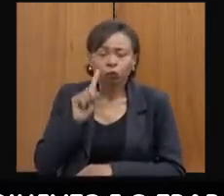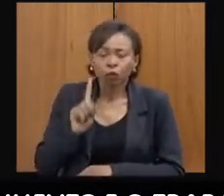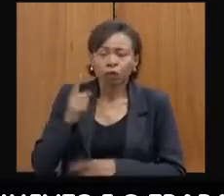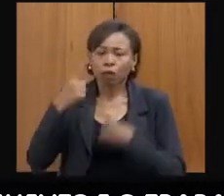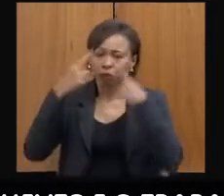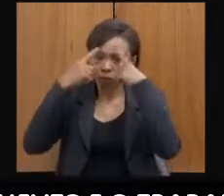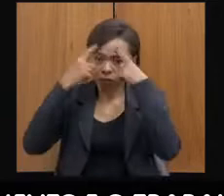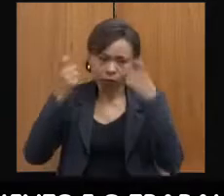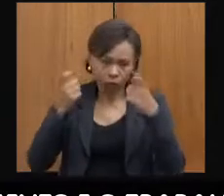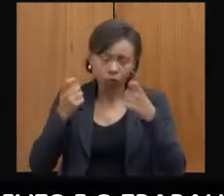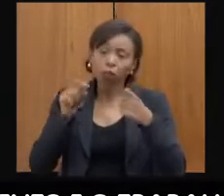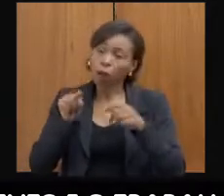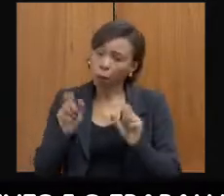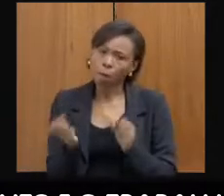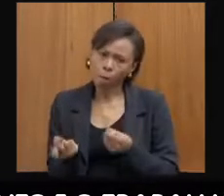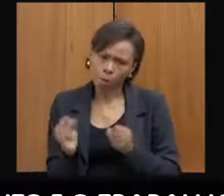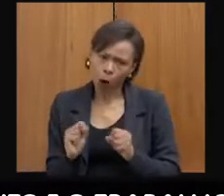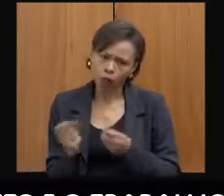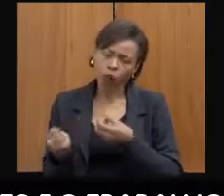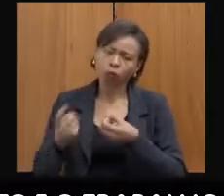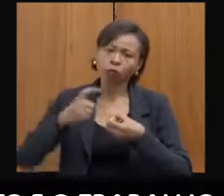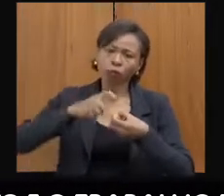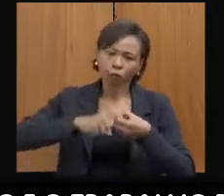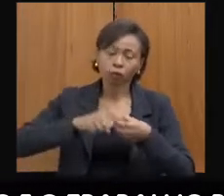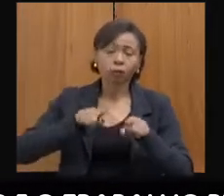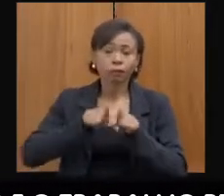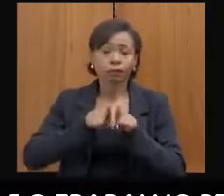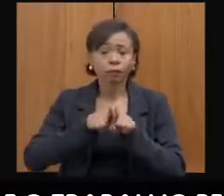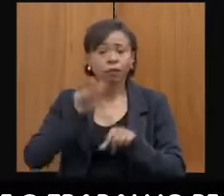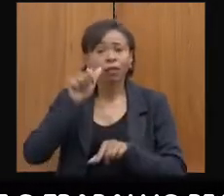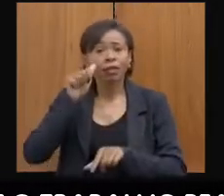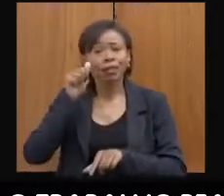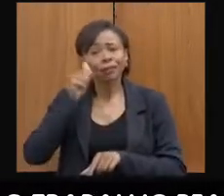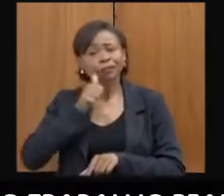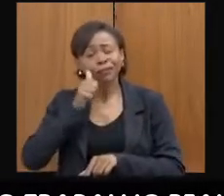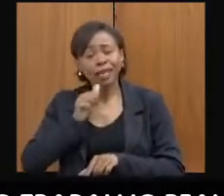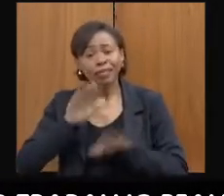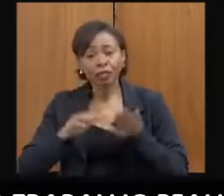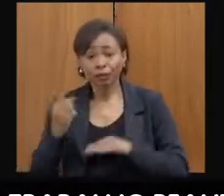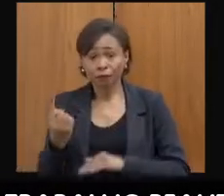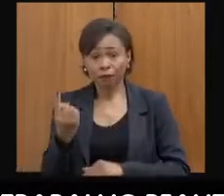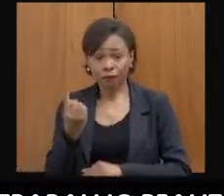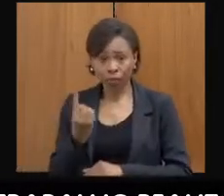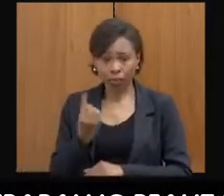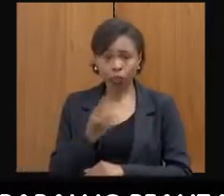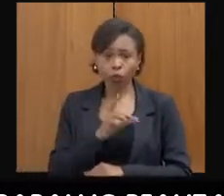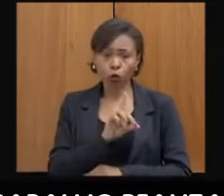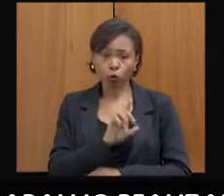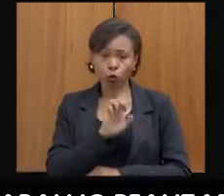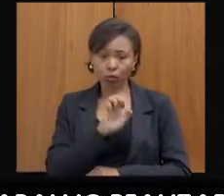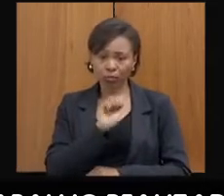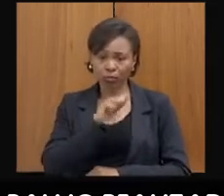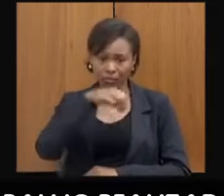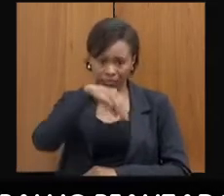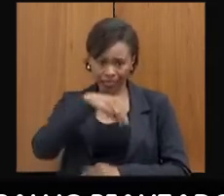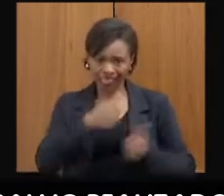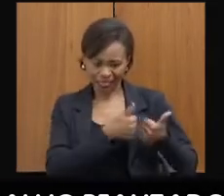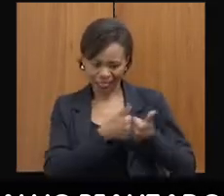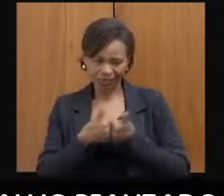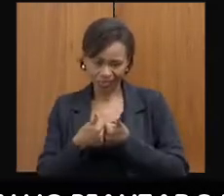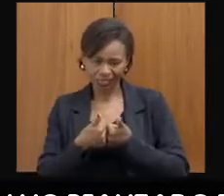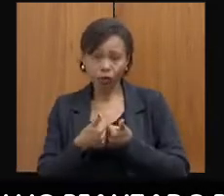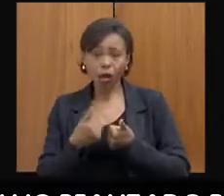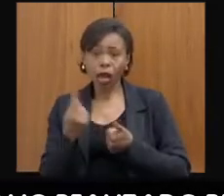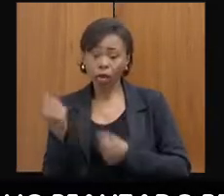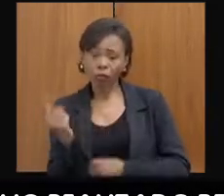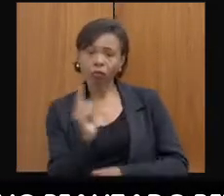não. E muitas mulheres também chegam no atendimento, na DEAN, que é do nosso lado, né, no mesmo prédio, e não querem passar